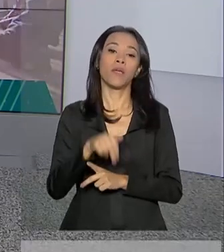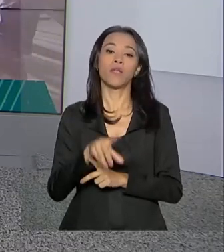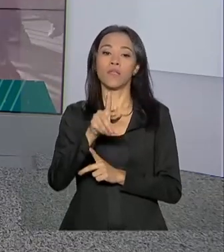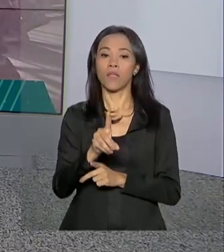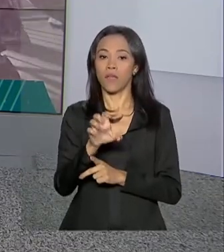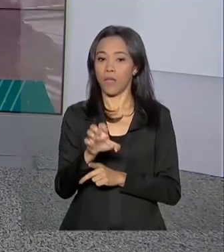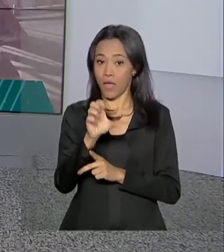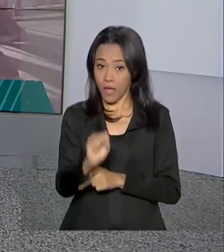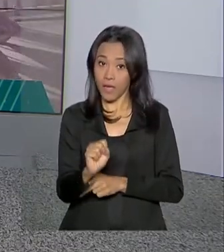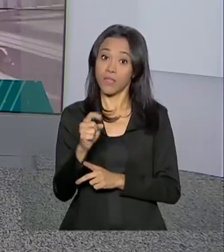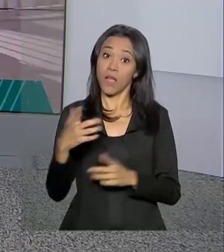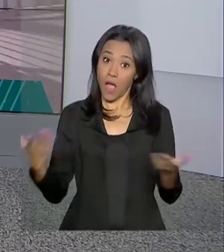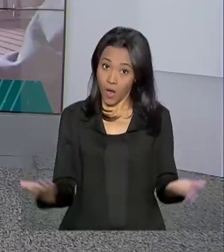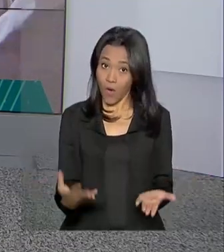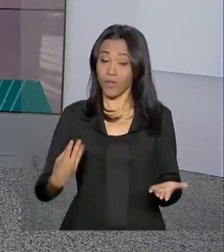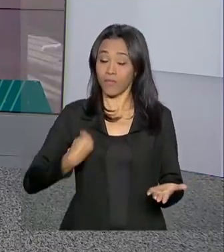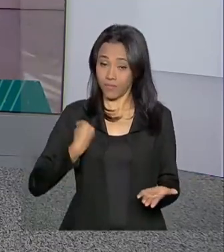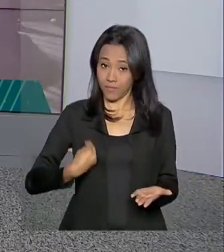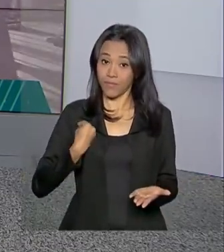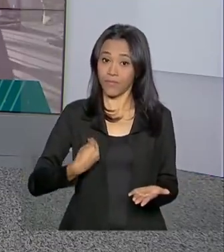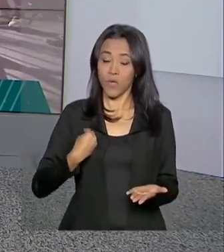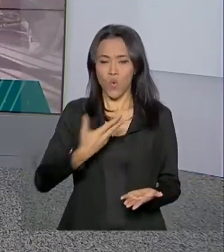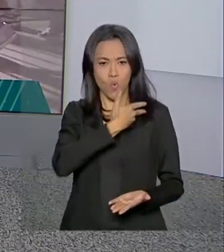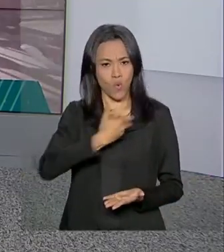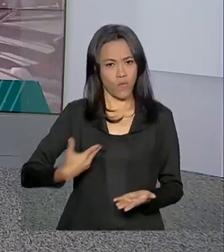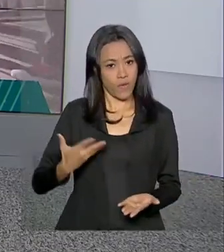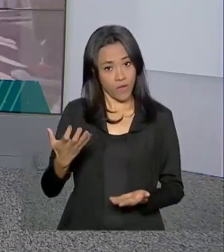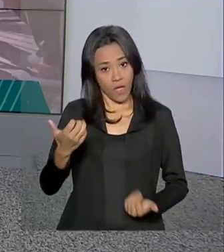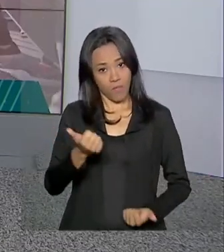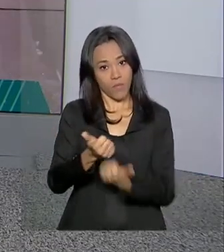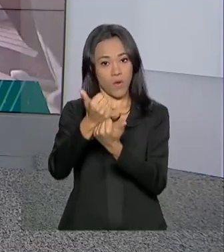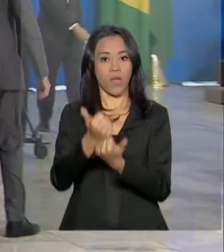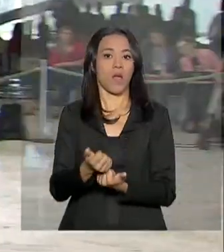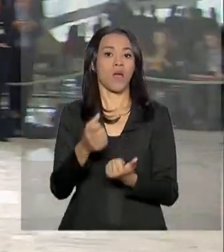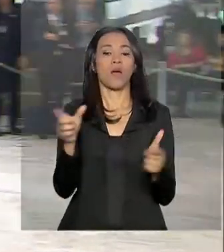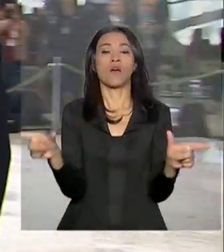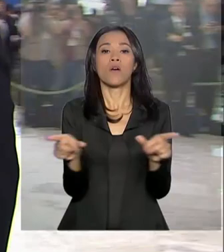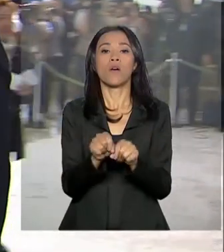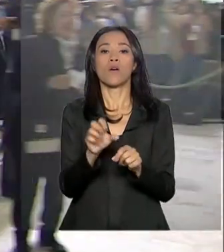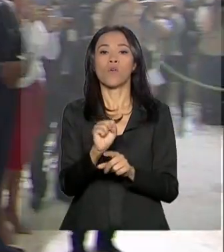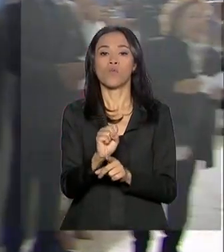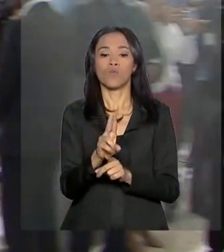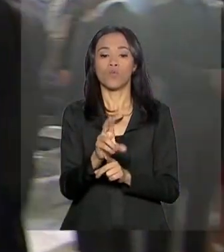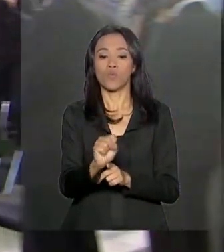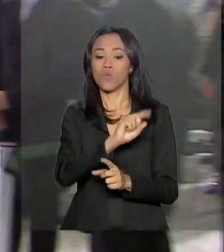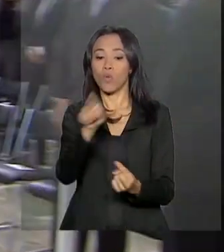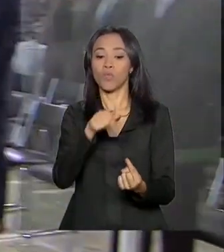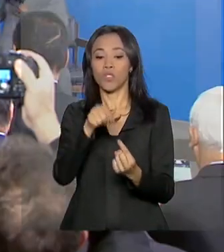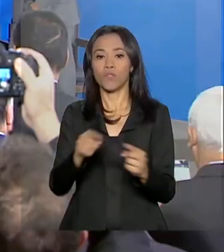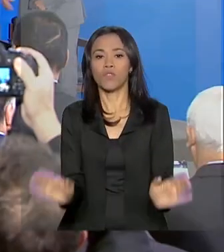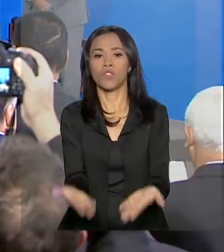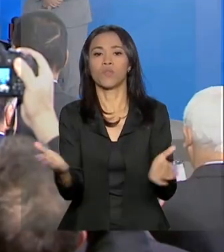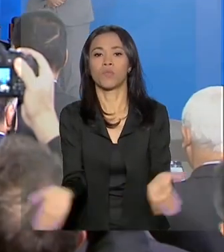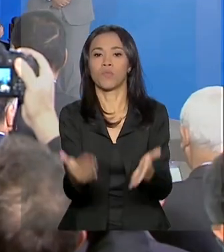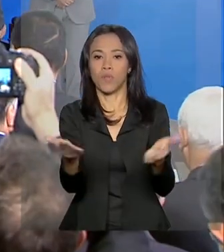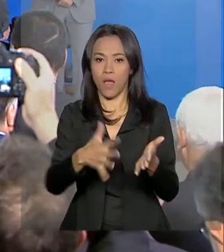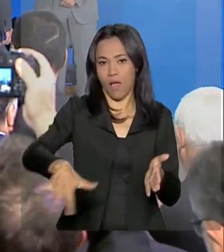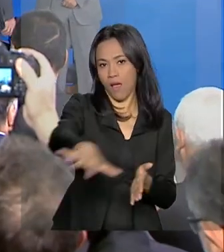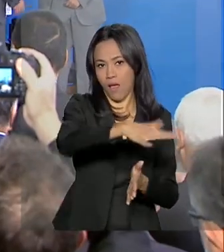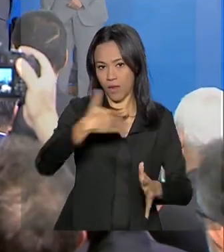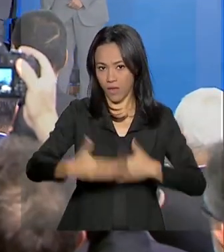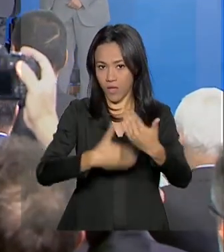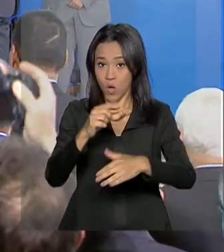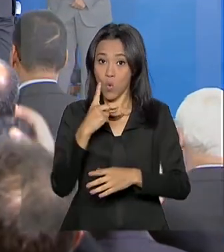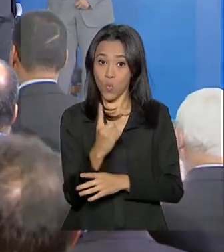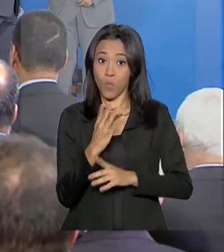Esse evento está ocorrendo neste momento. O governo quer apoiar o SUS de forma a estimular o desenvolvimento do setor. R$ 1 bilhão